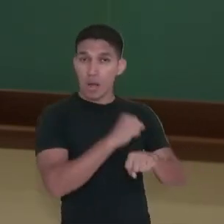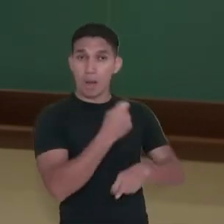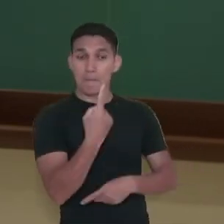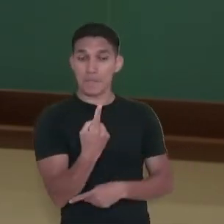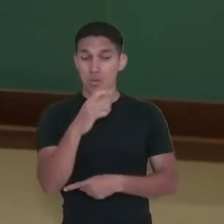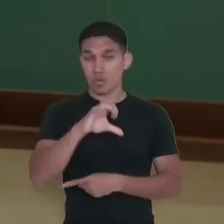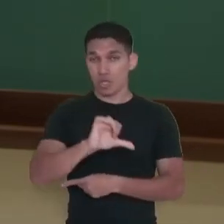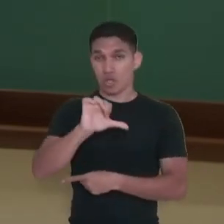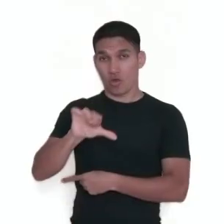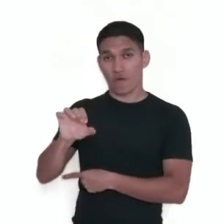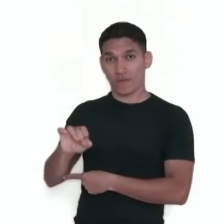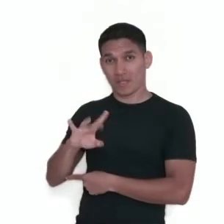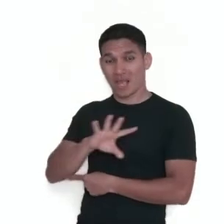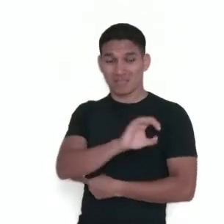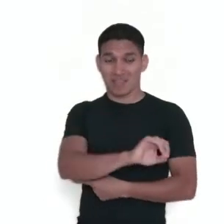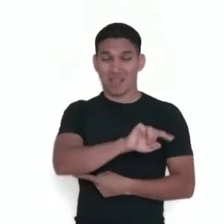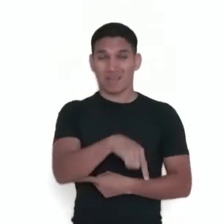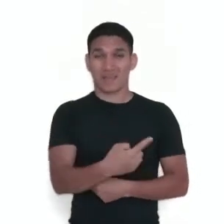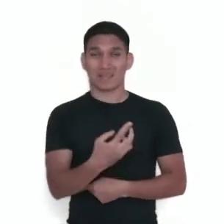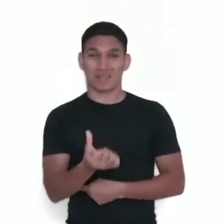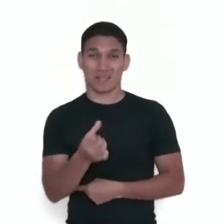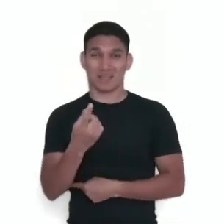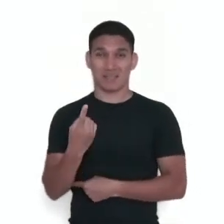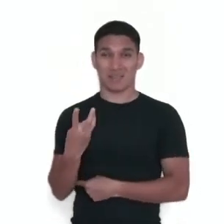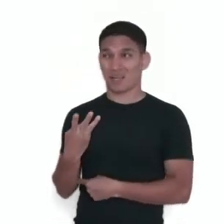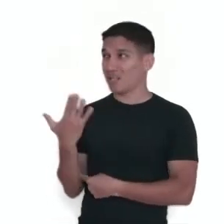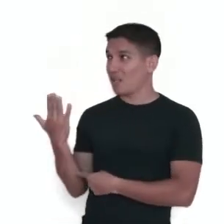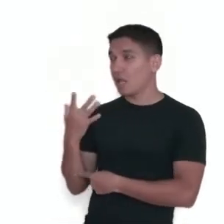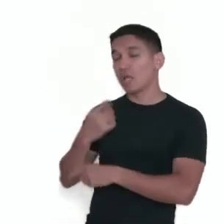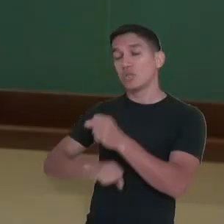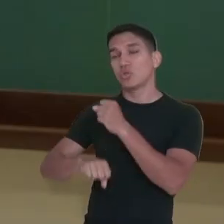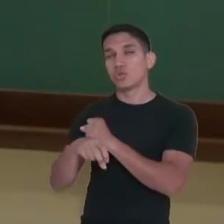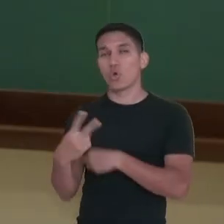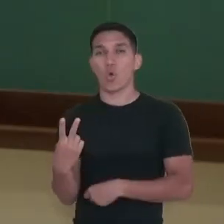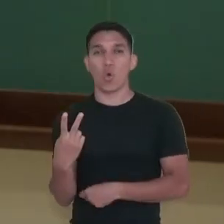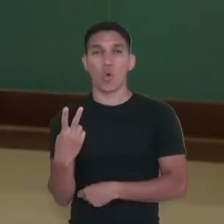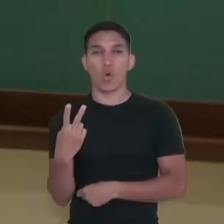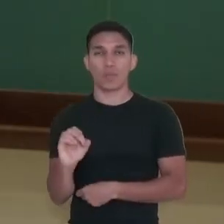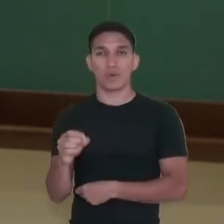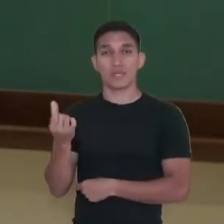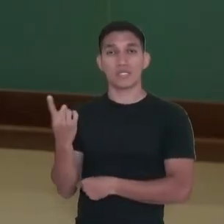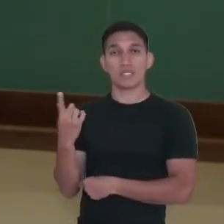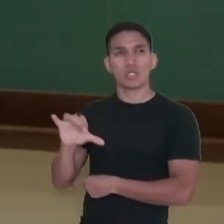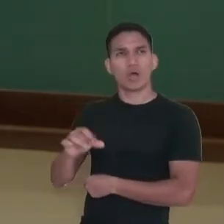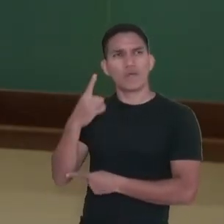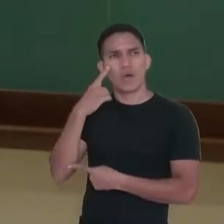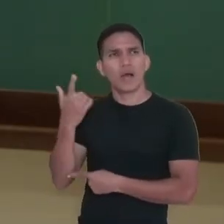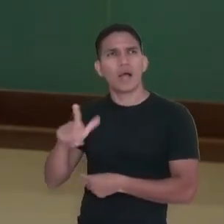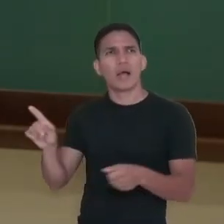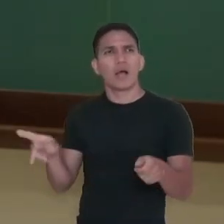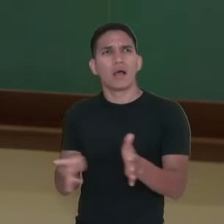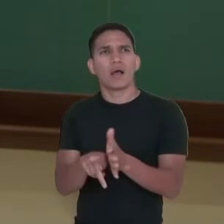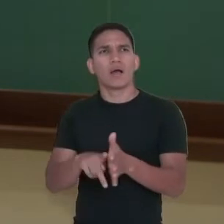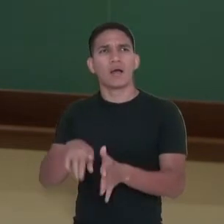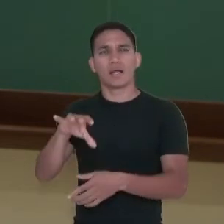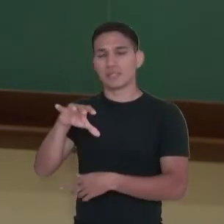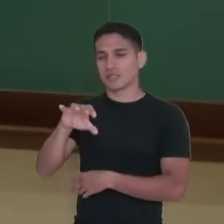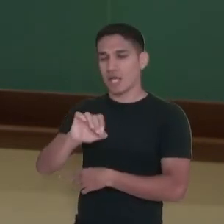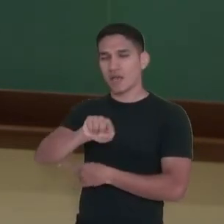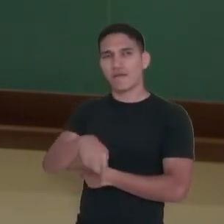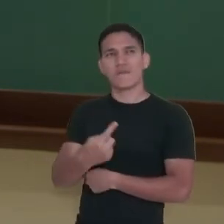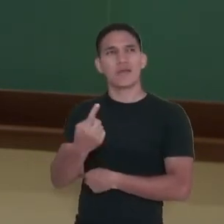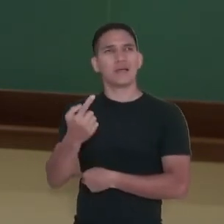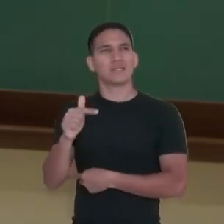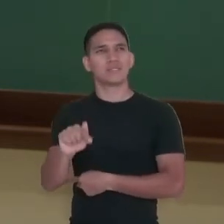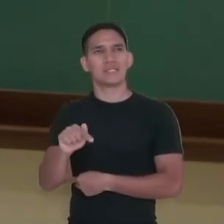que era de 0,613, e em 2019, 0,765. O que representa esse número do IDH?